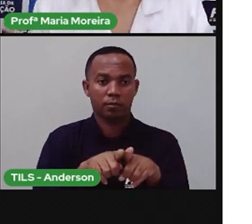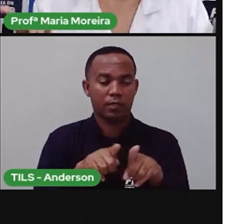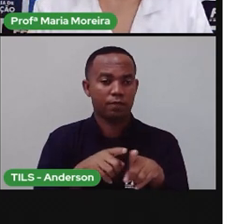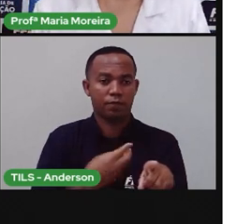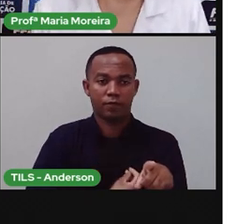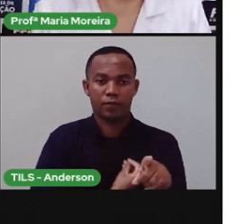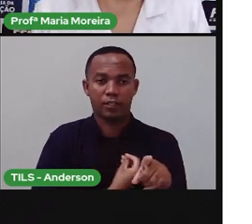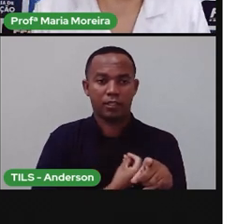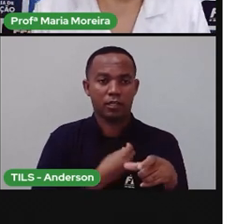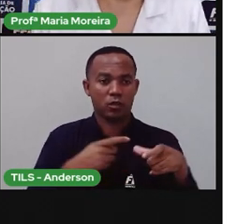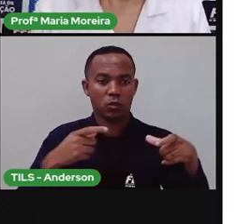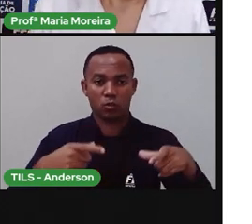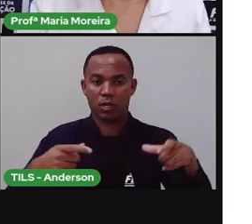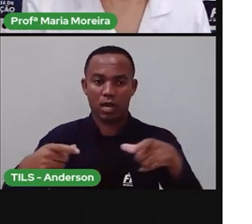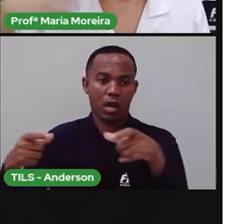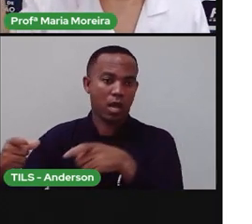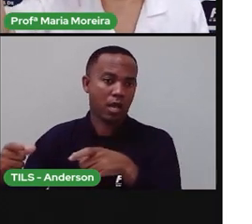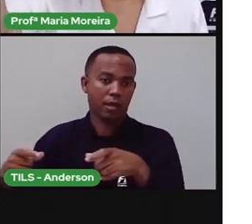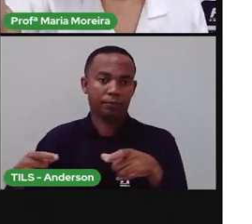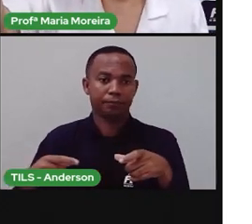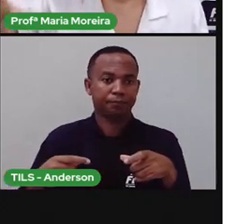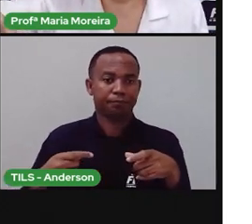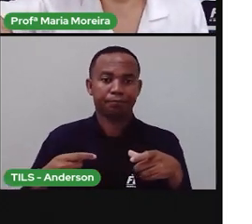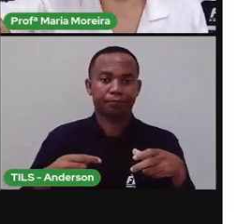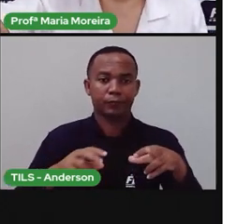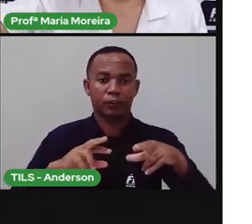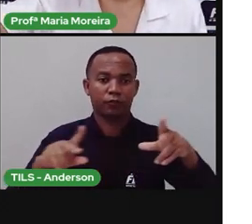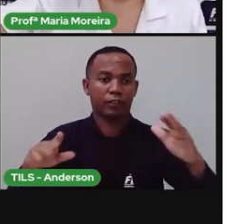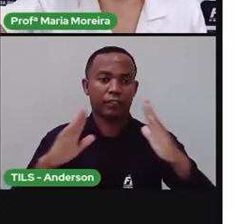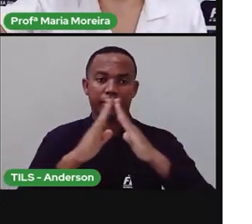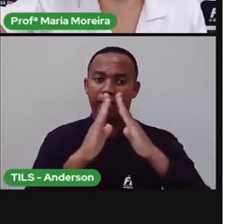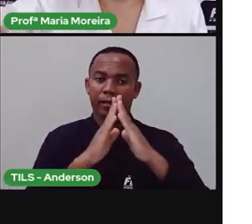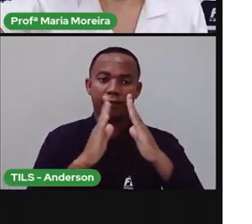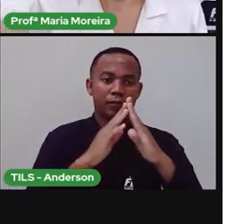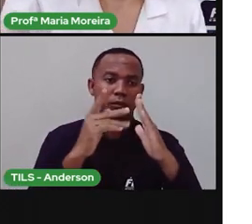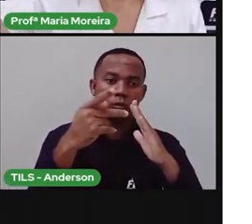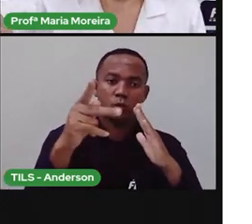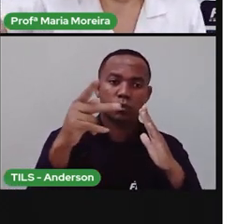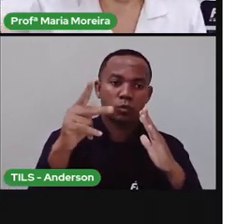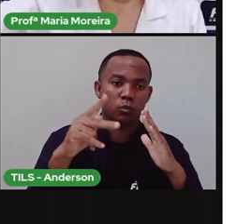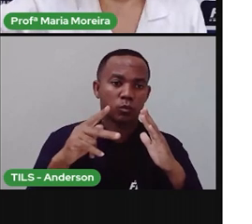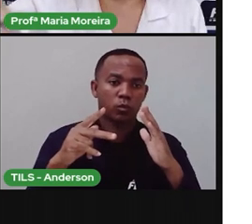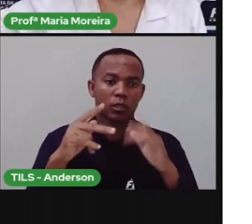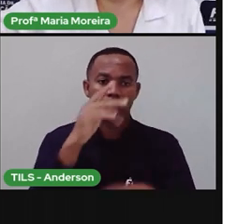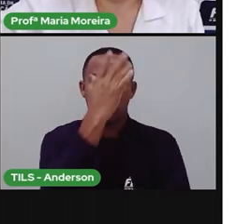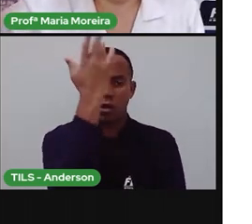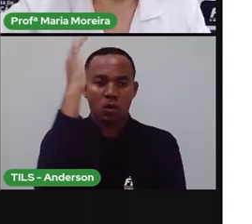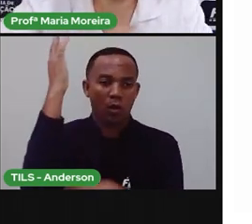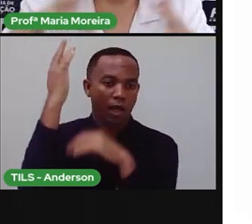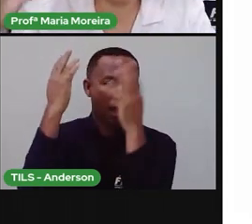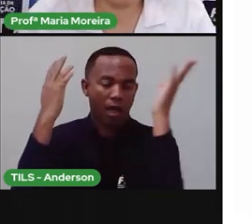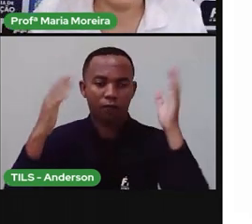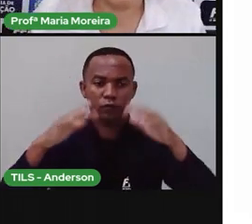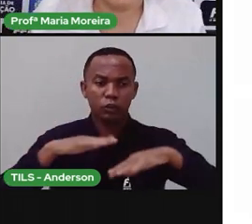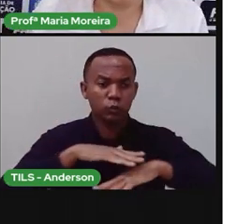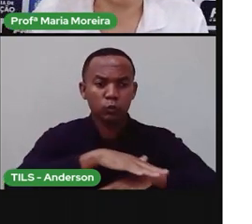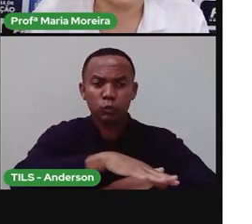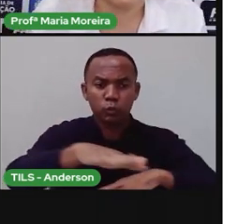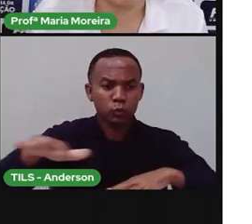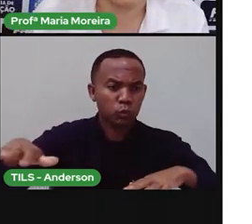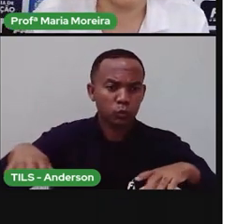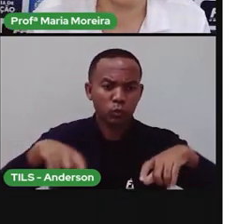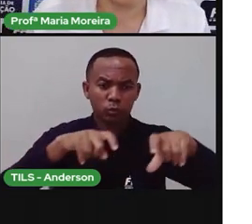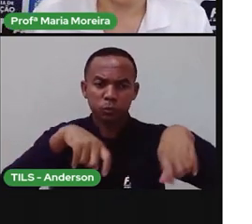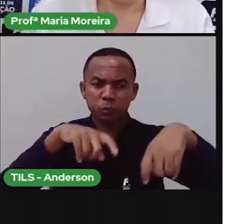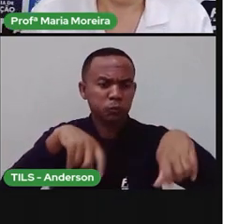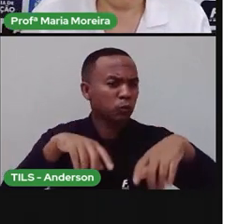biosfera o ambiente que Anderson está. Faz parte da biosfera a casa de vocês, tá? A chácara, a zona rural, tudo faz parte do